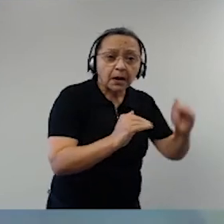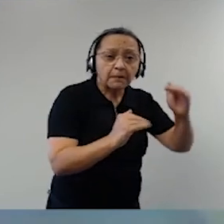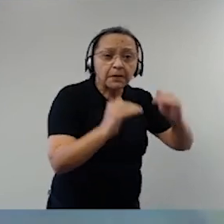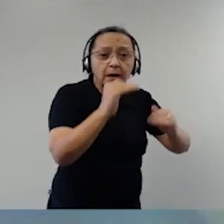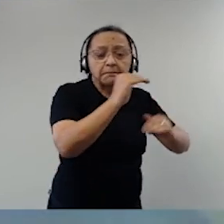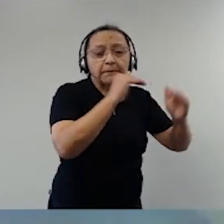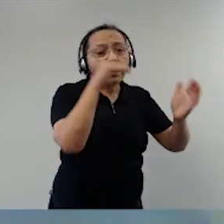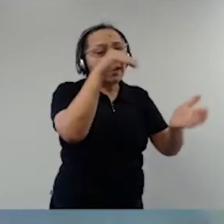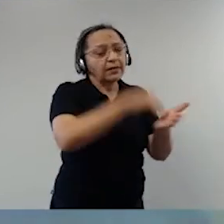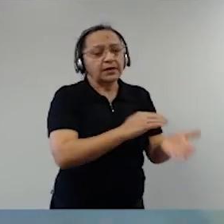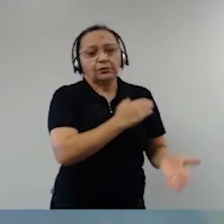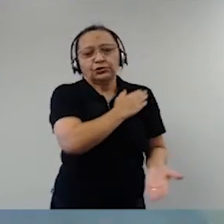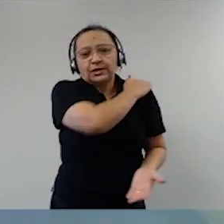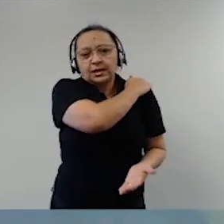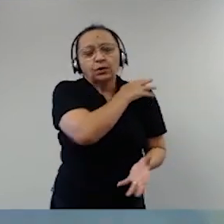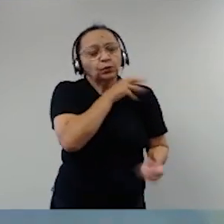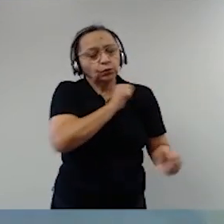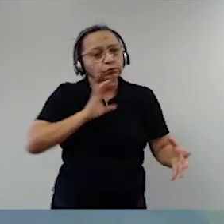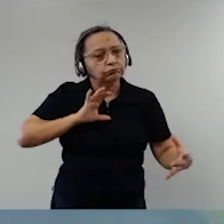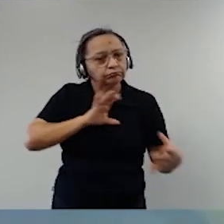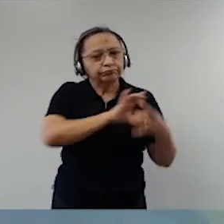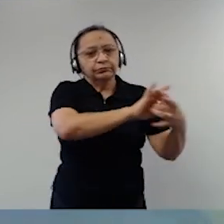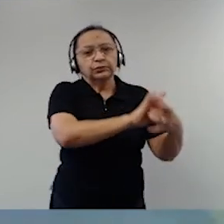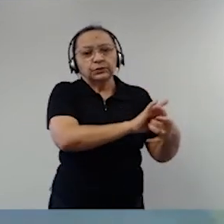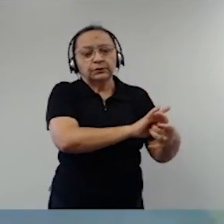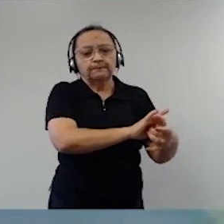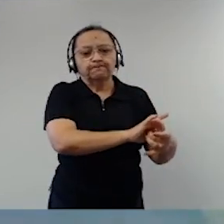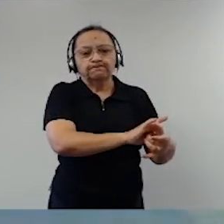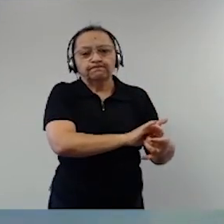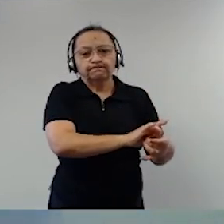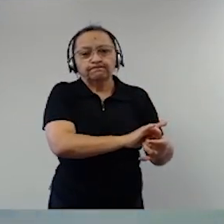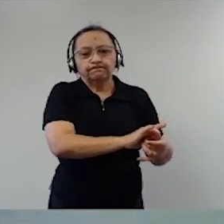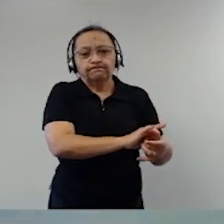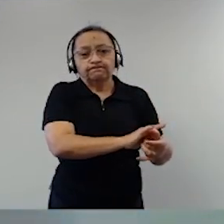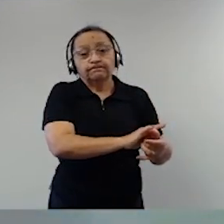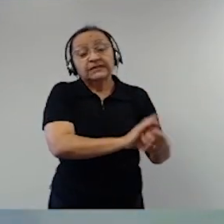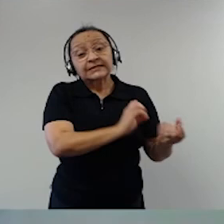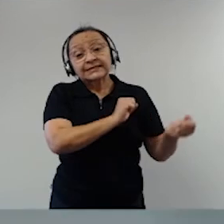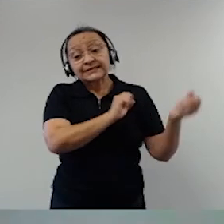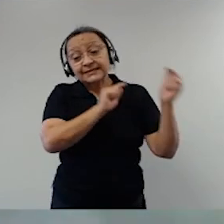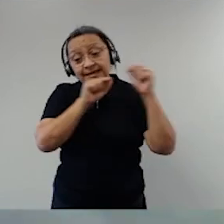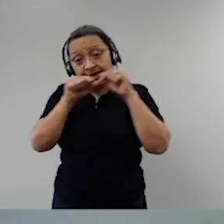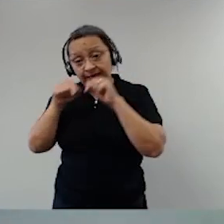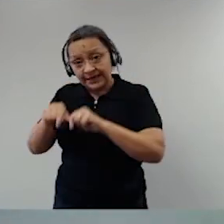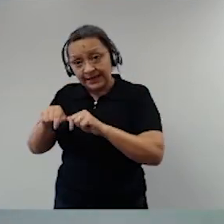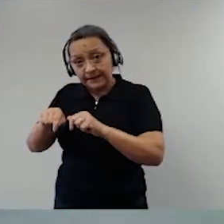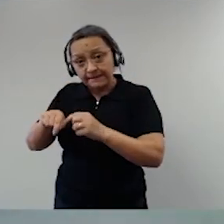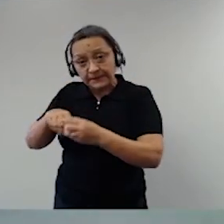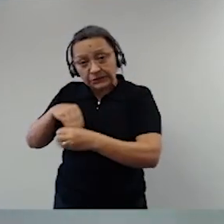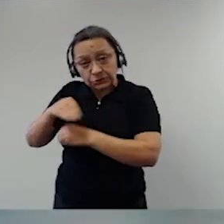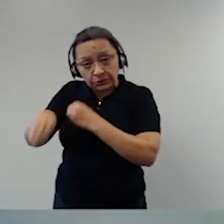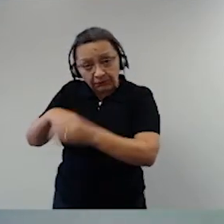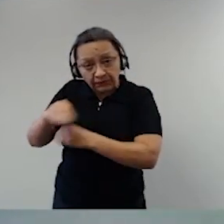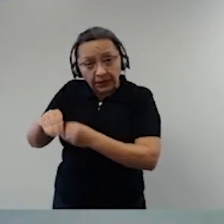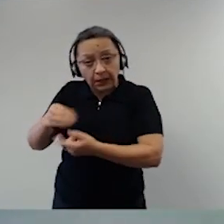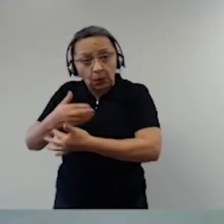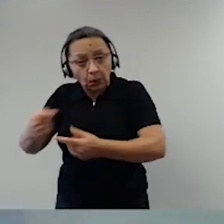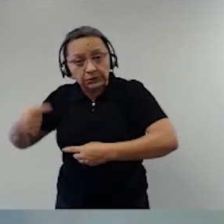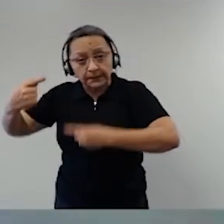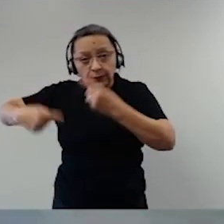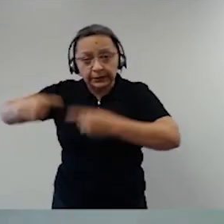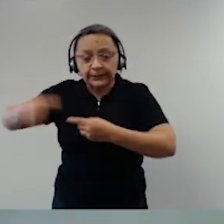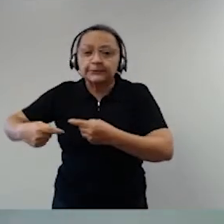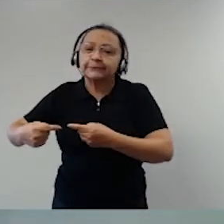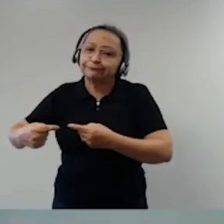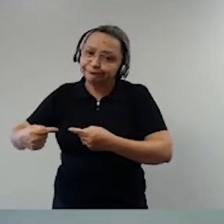vamos dizer assim, nenhuma pessoa, nenhum interessado às vezes em aproveitar isso aí. É normal que aconteça também,